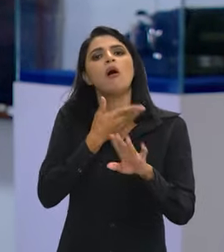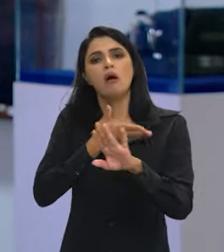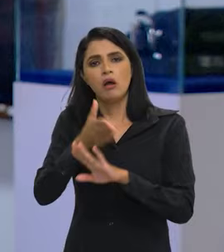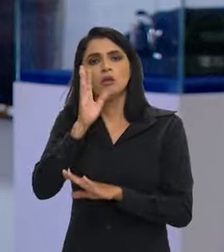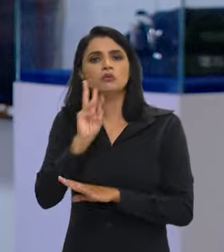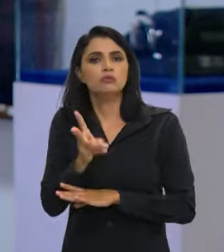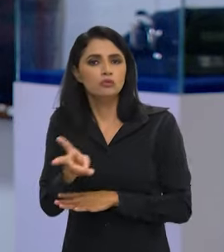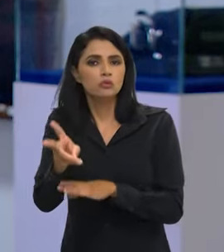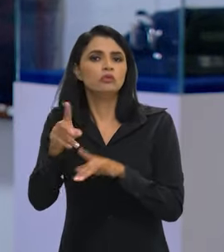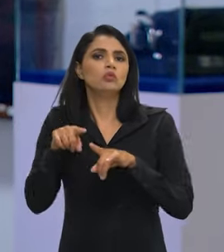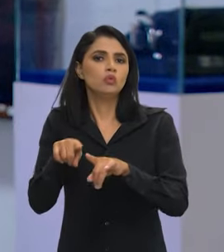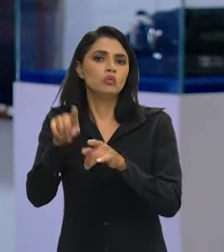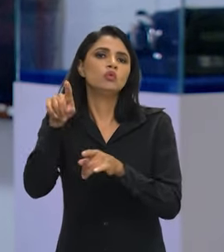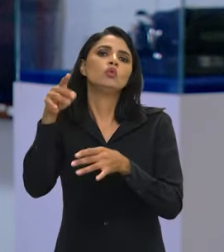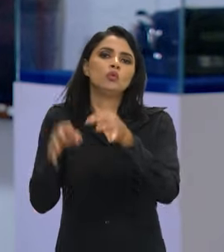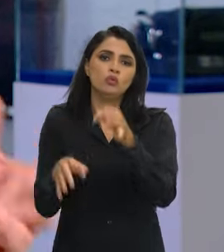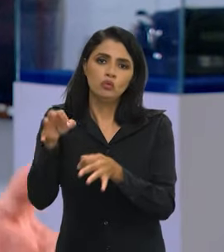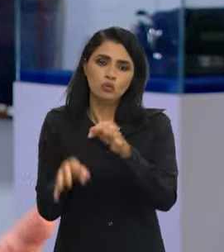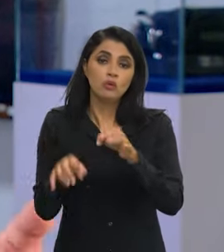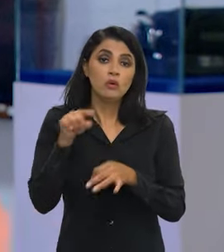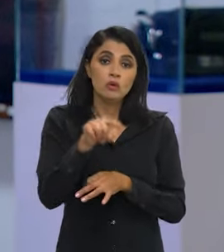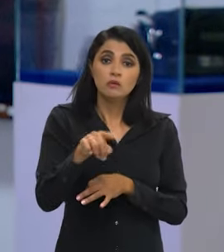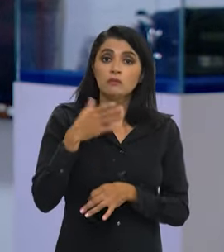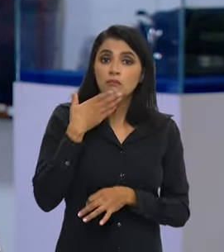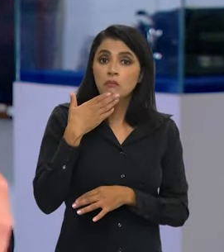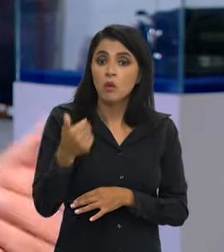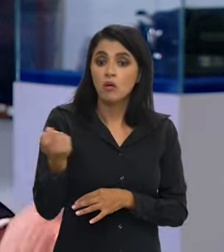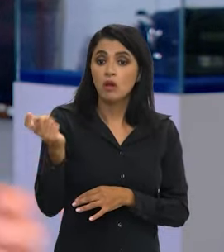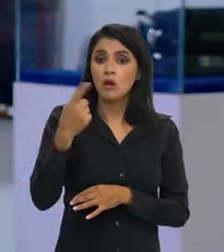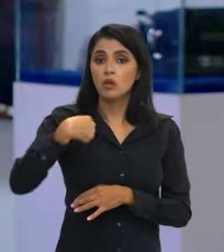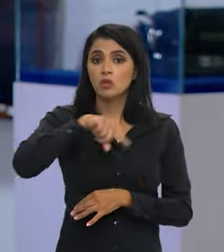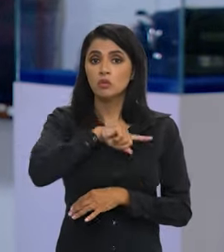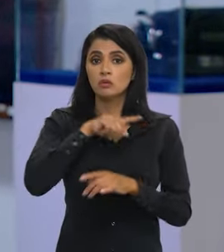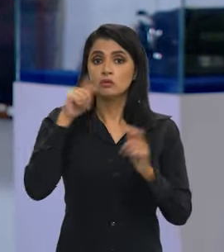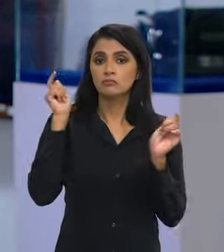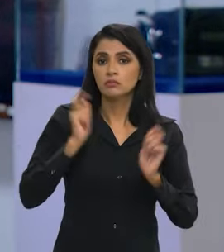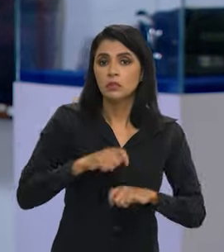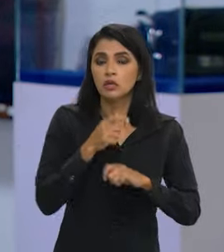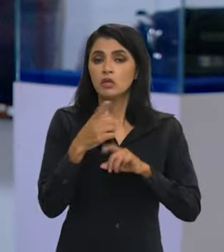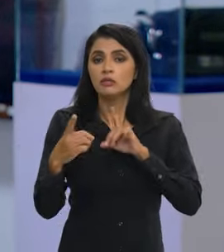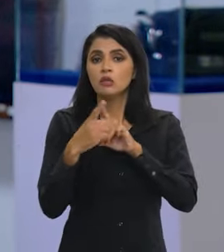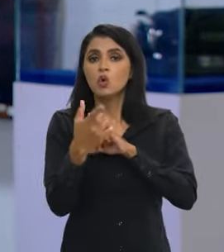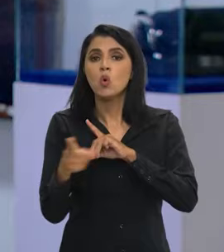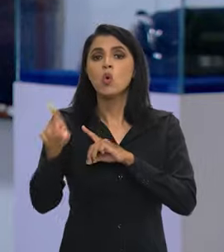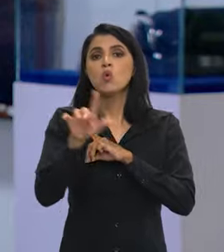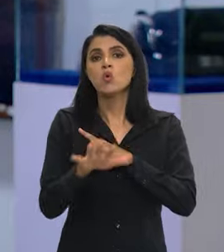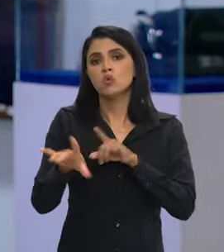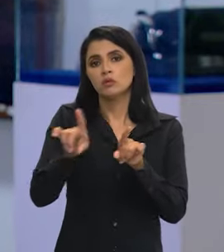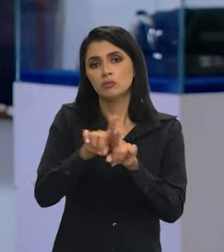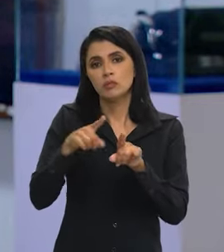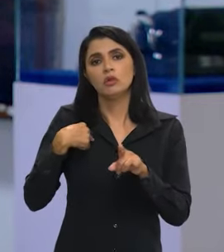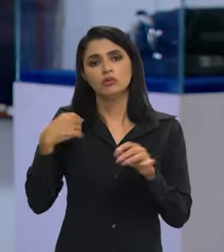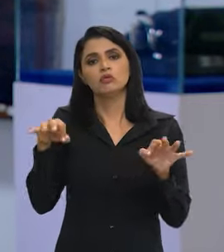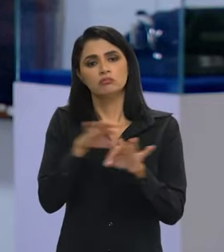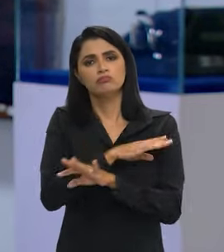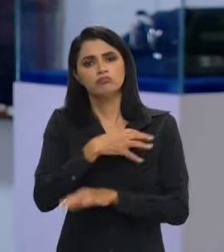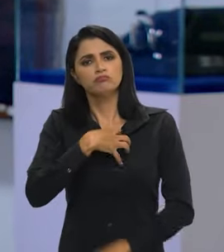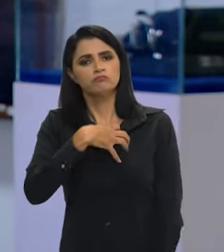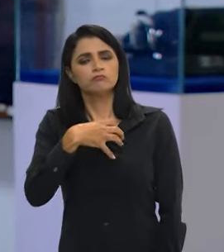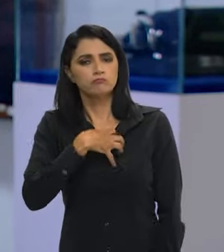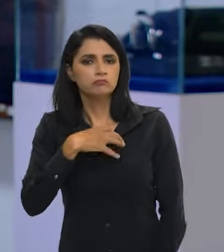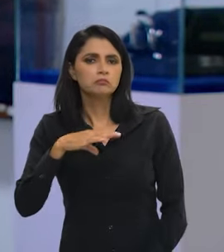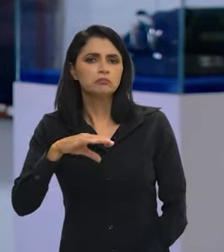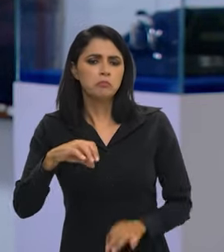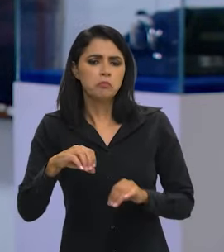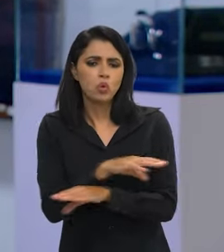Tudo isso vai acabar melhorando também a nossa capacidade de atender em outros benefícios. Então, nós nos sentimos preparados.